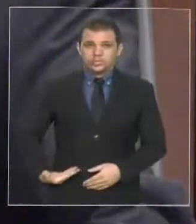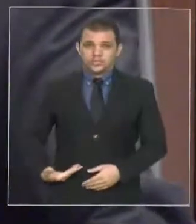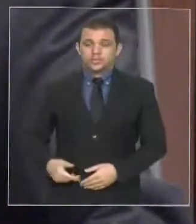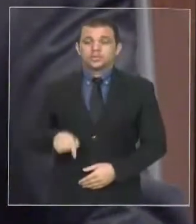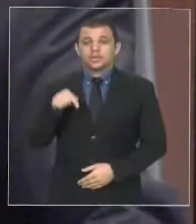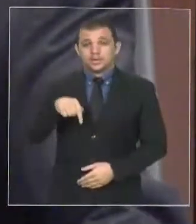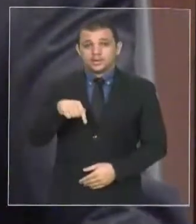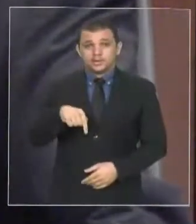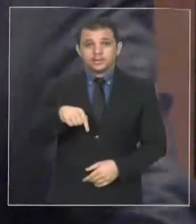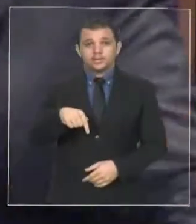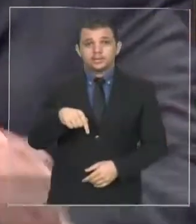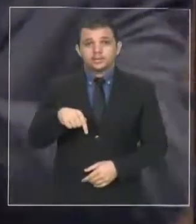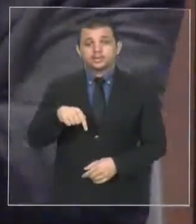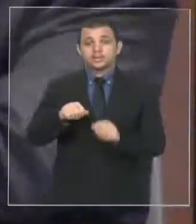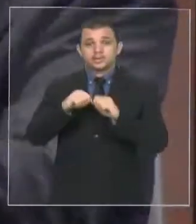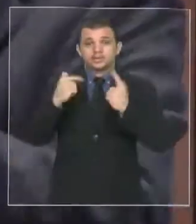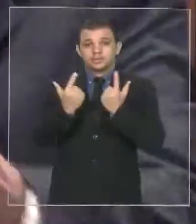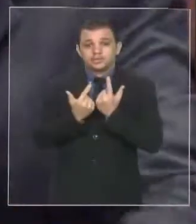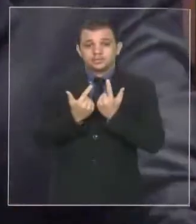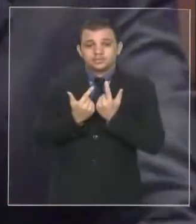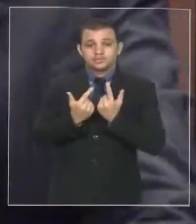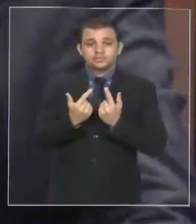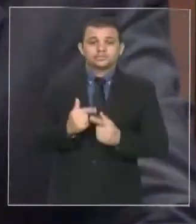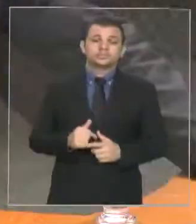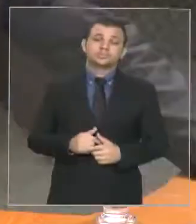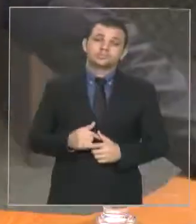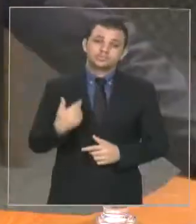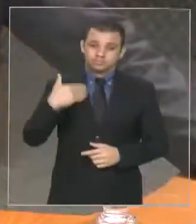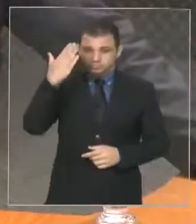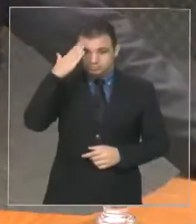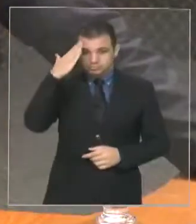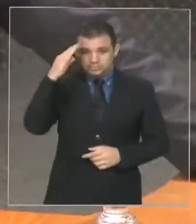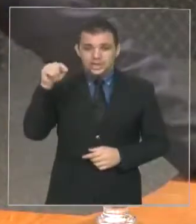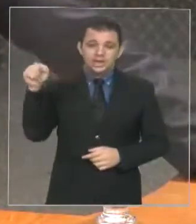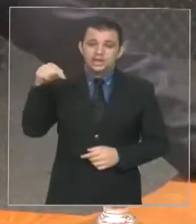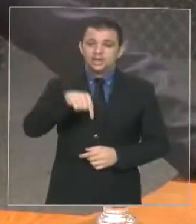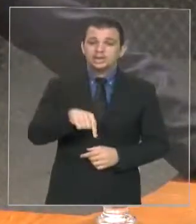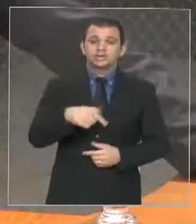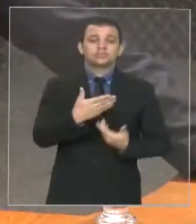Legislativa, ao menos até onde eu sei, passou longe.